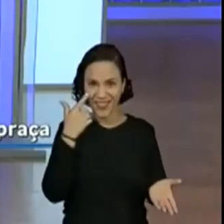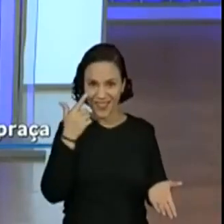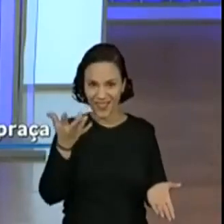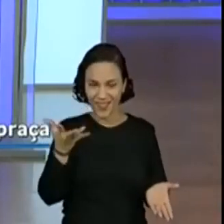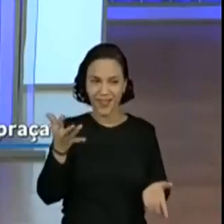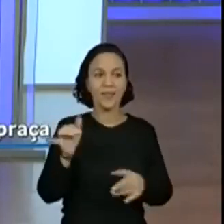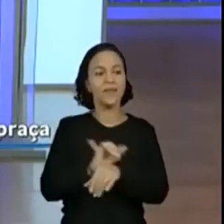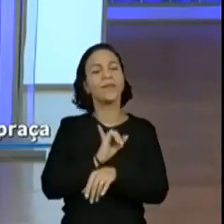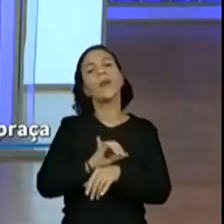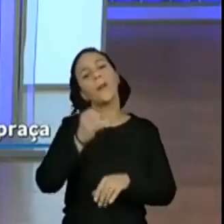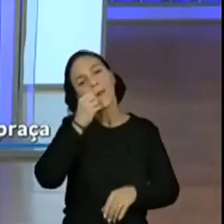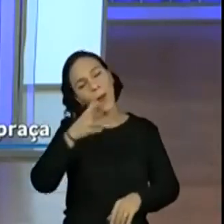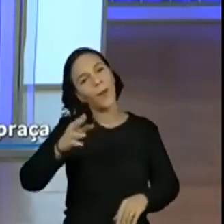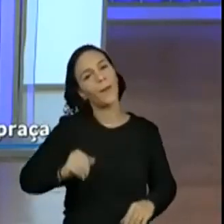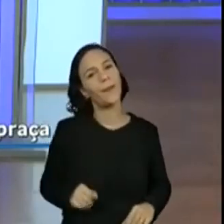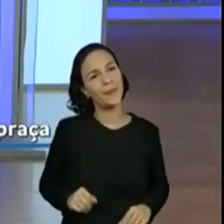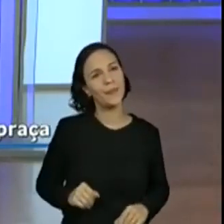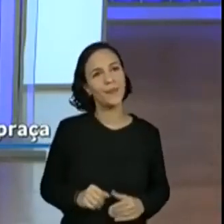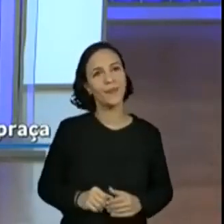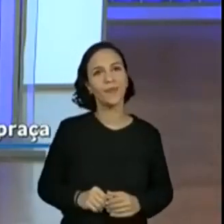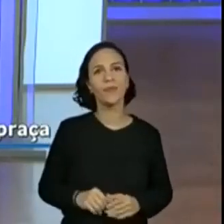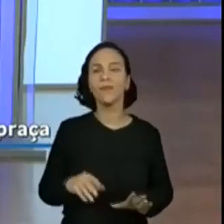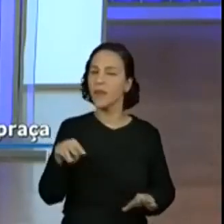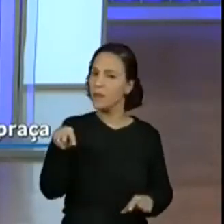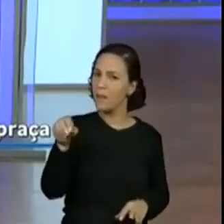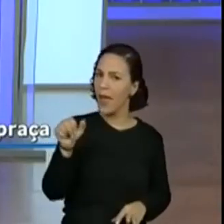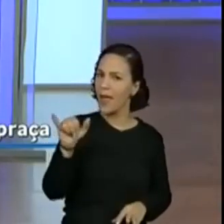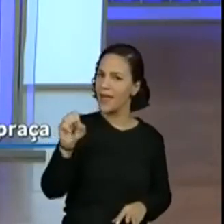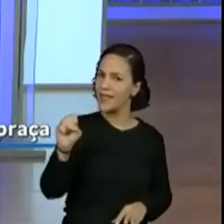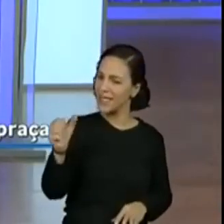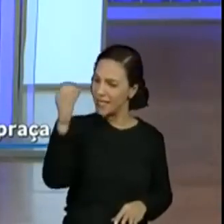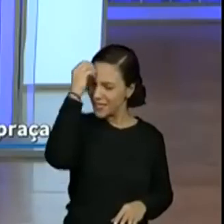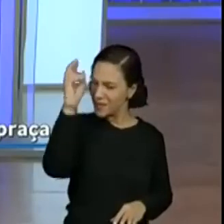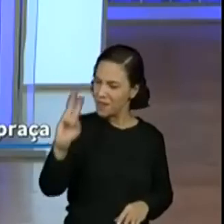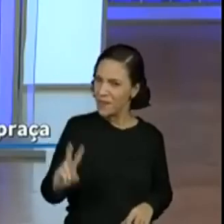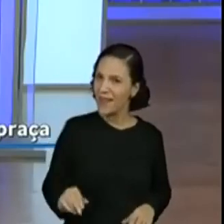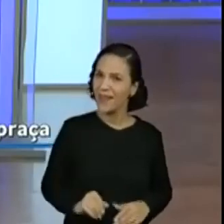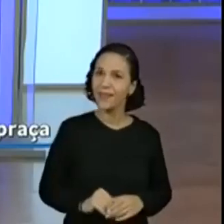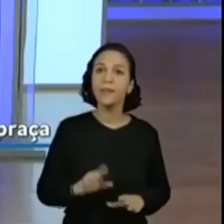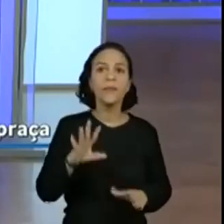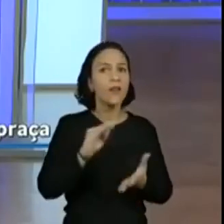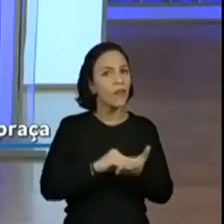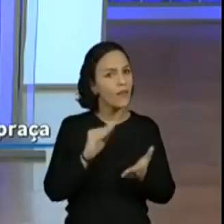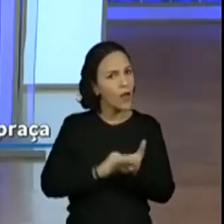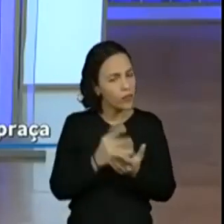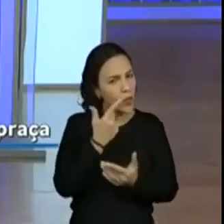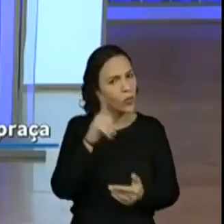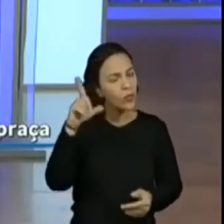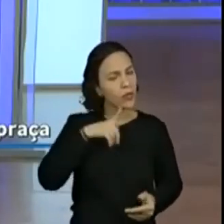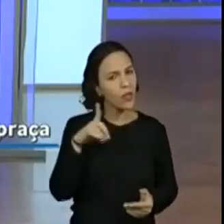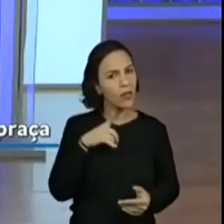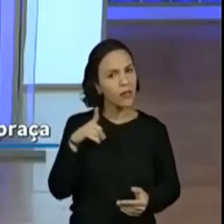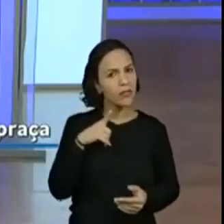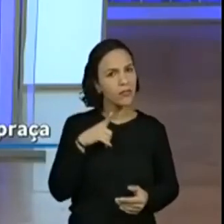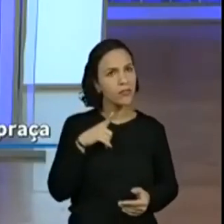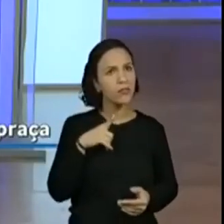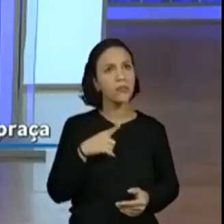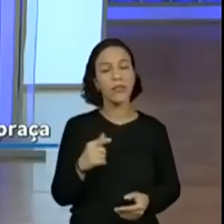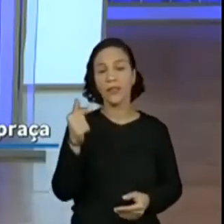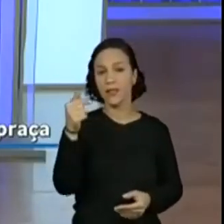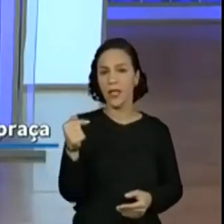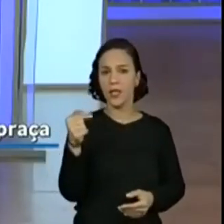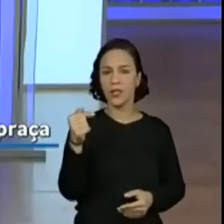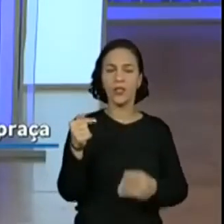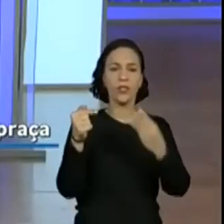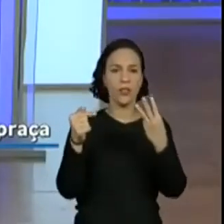jeito de pensar também. Legal. Não é? Maisa foi esperta. Tem mais algum que a gente não falou, que dá para ir colocando ali? 7 mais 3